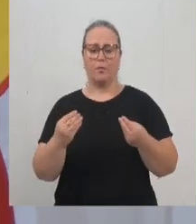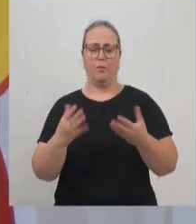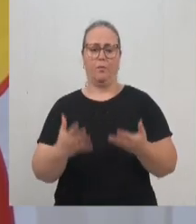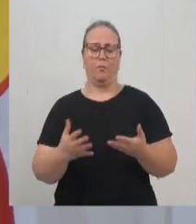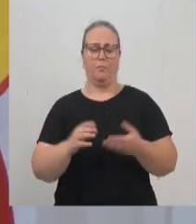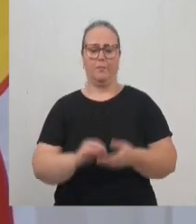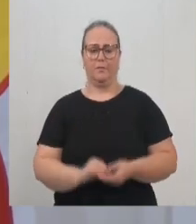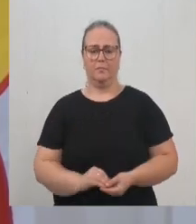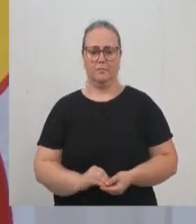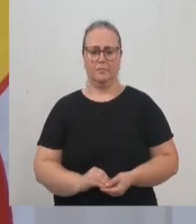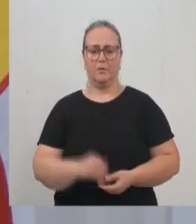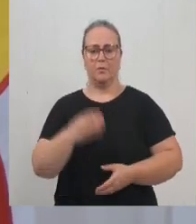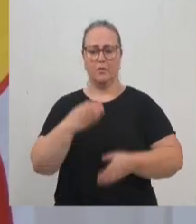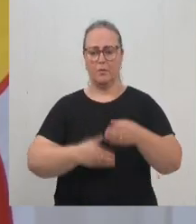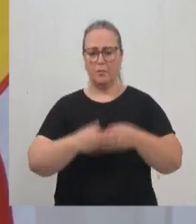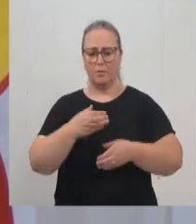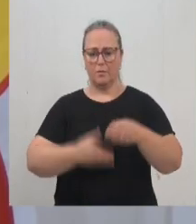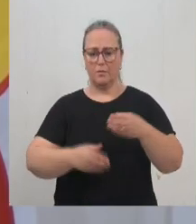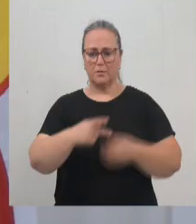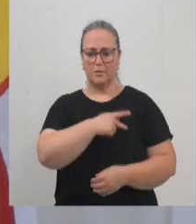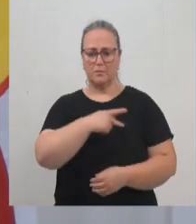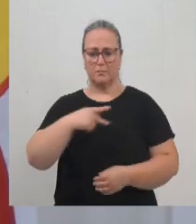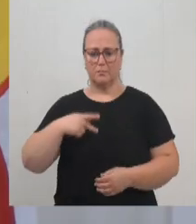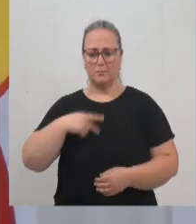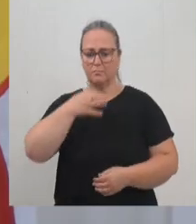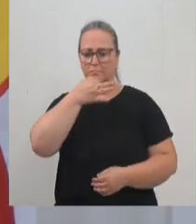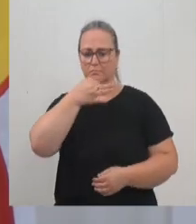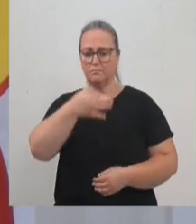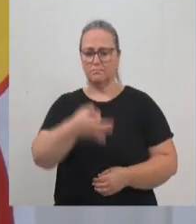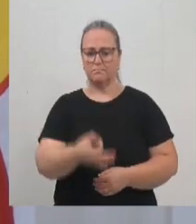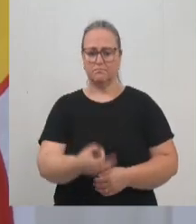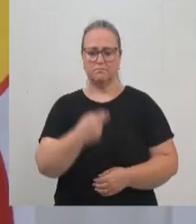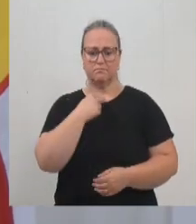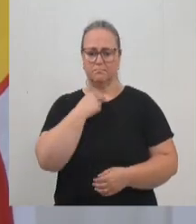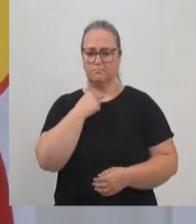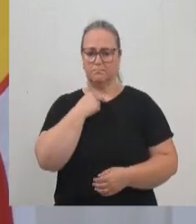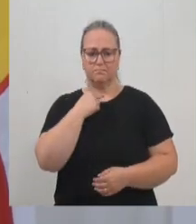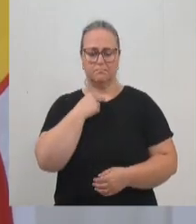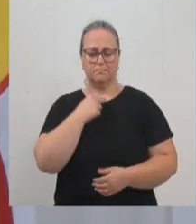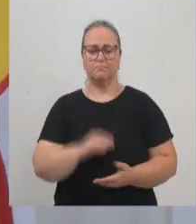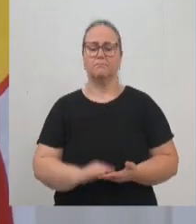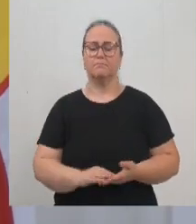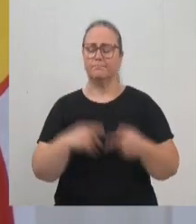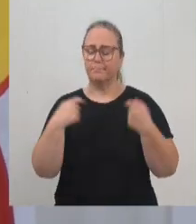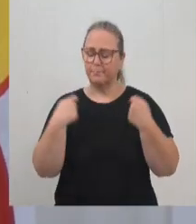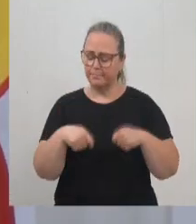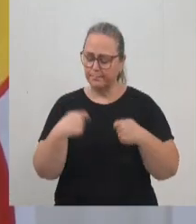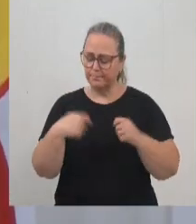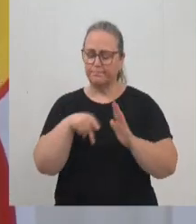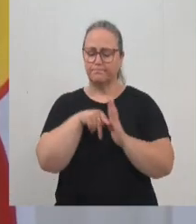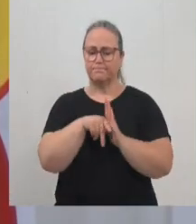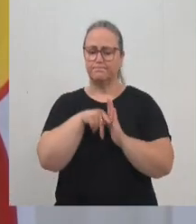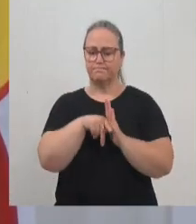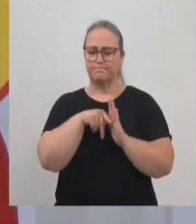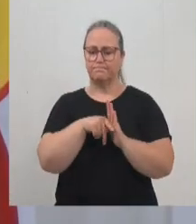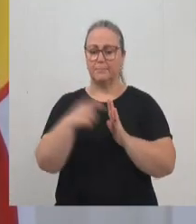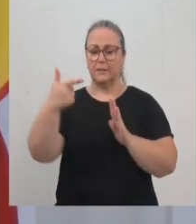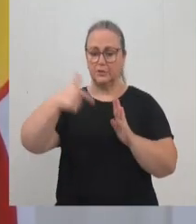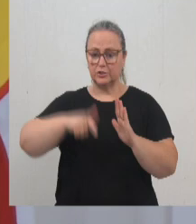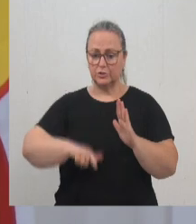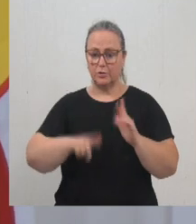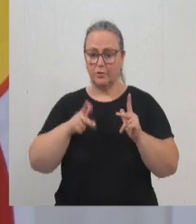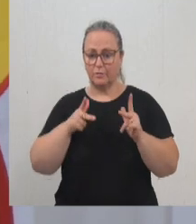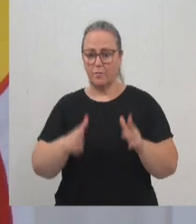colocar num concurso público. Então, é essencial mesmo que seja investigado para não se repetir em nenhum